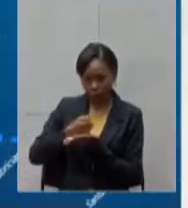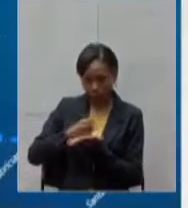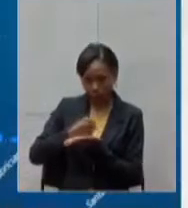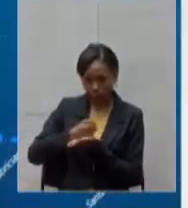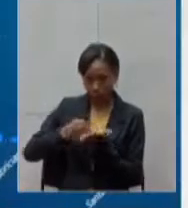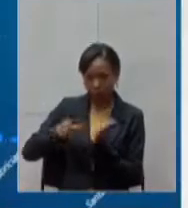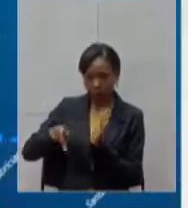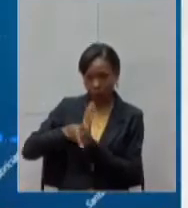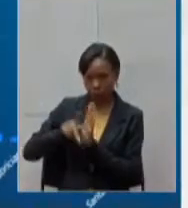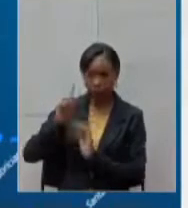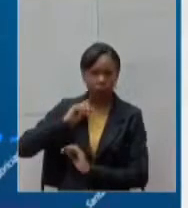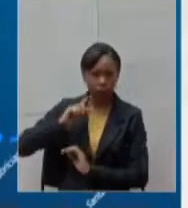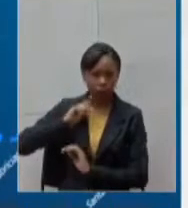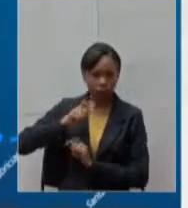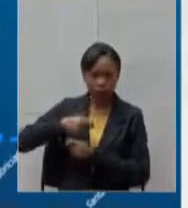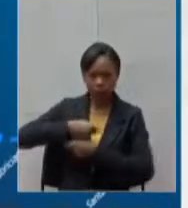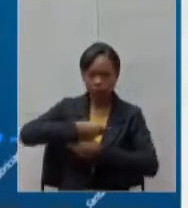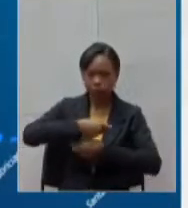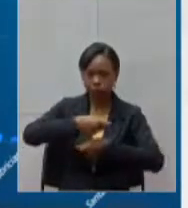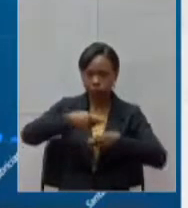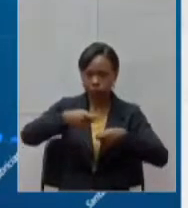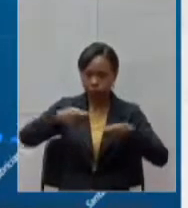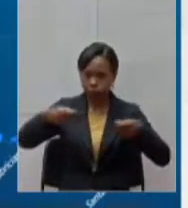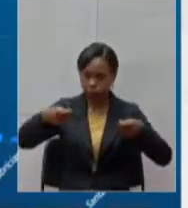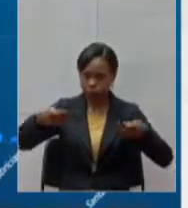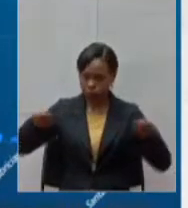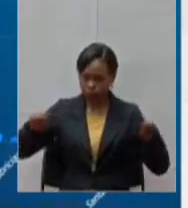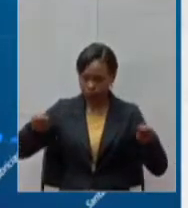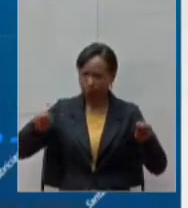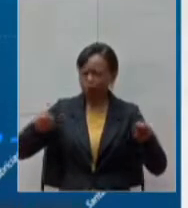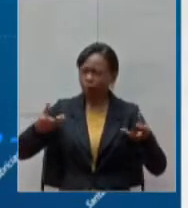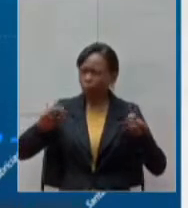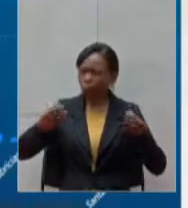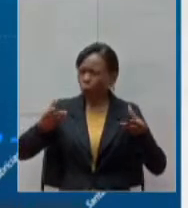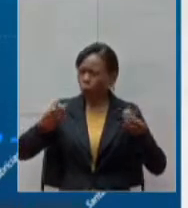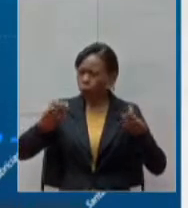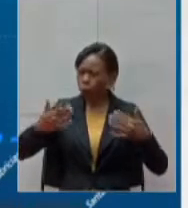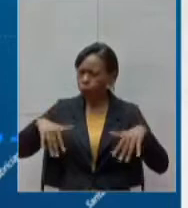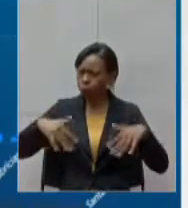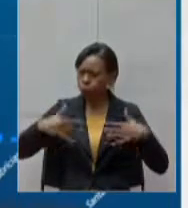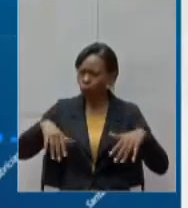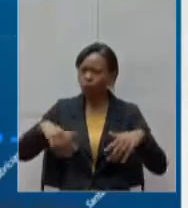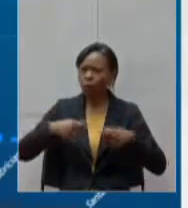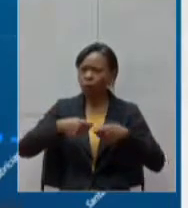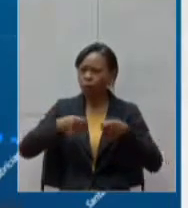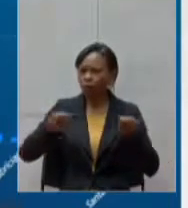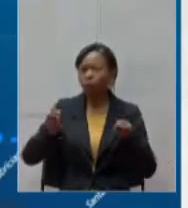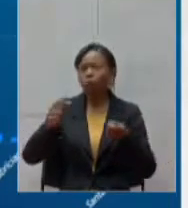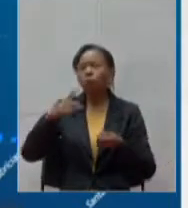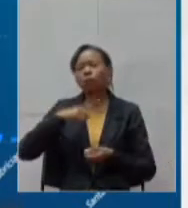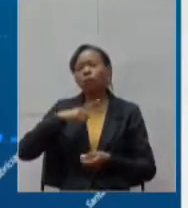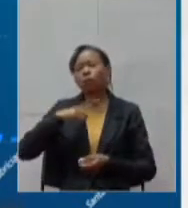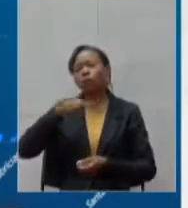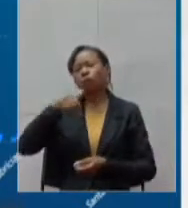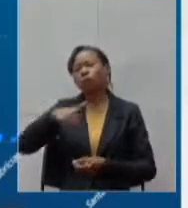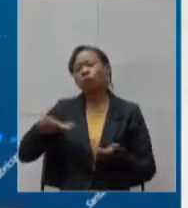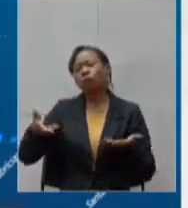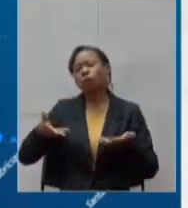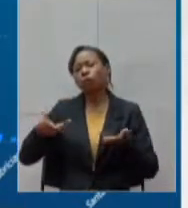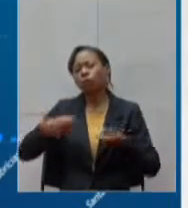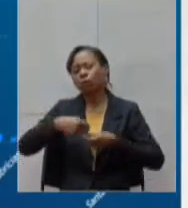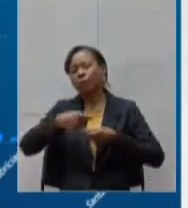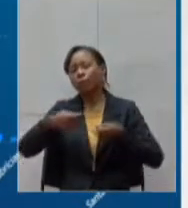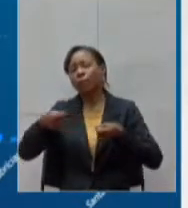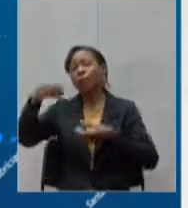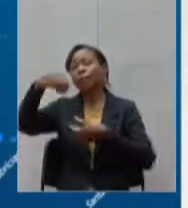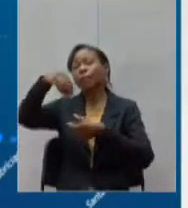descentralizada, nós temos um volume muito grande, além disso, nós temos hoje entregas domiciliares,